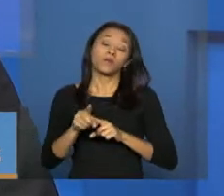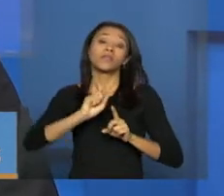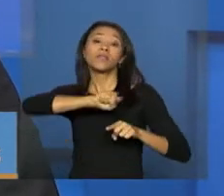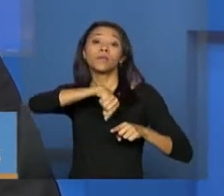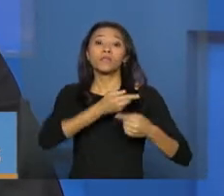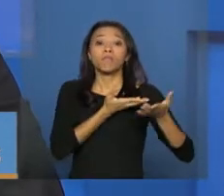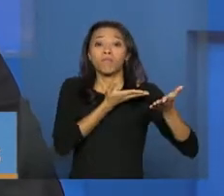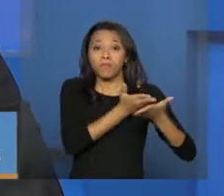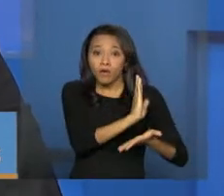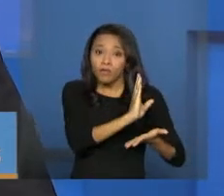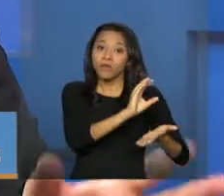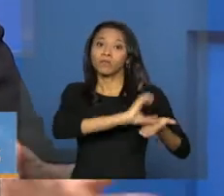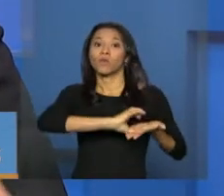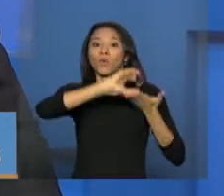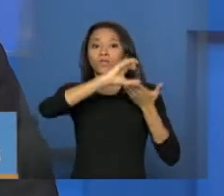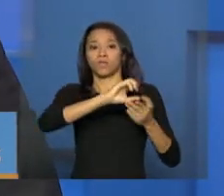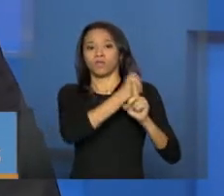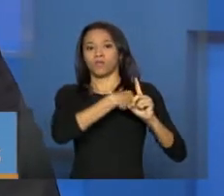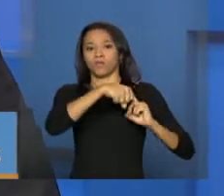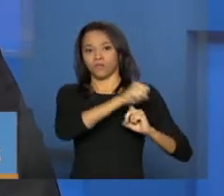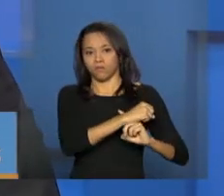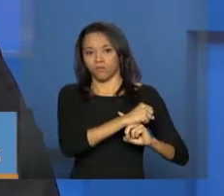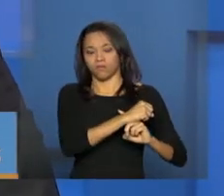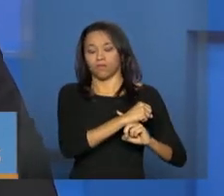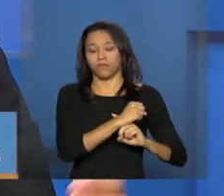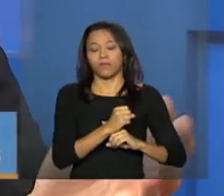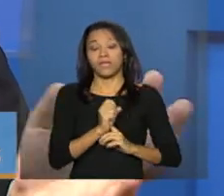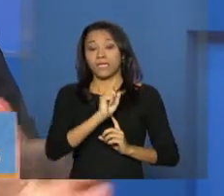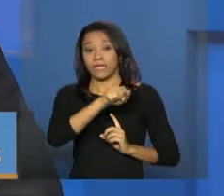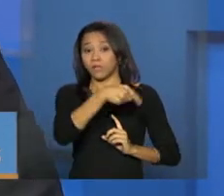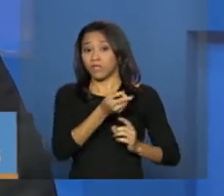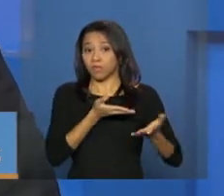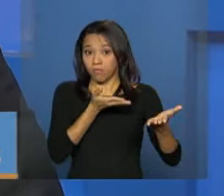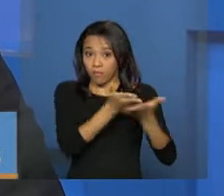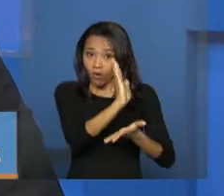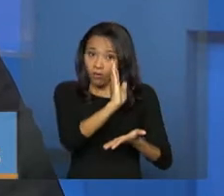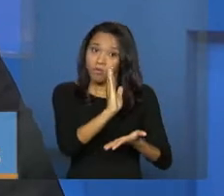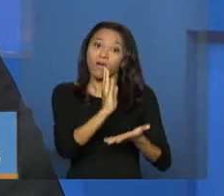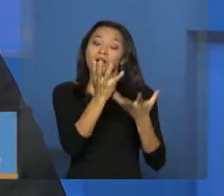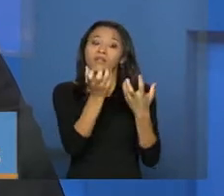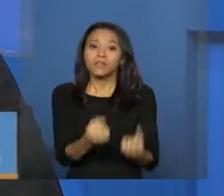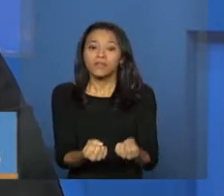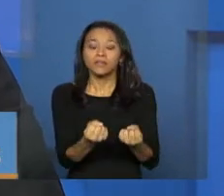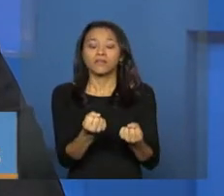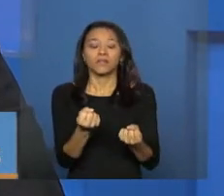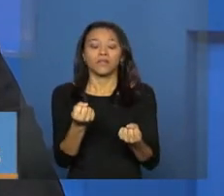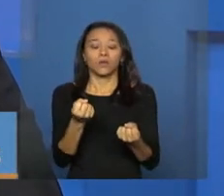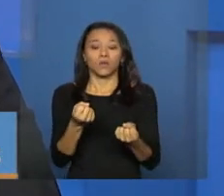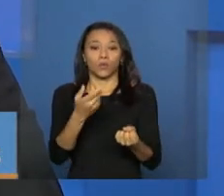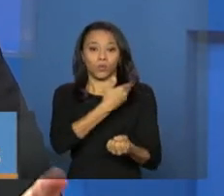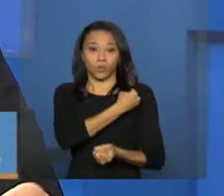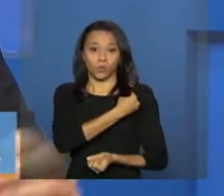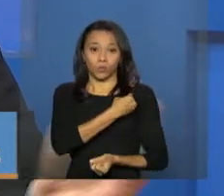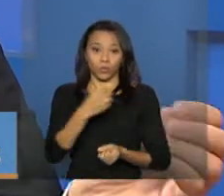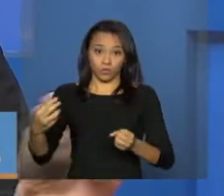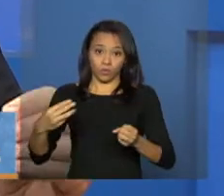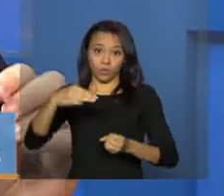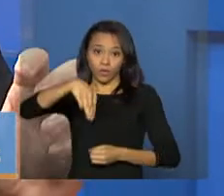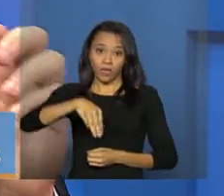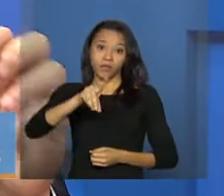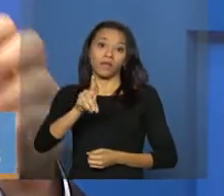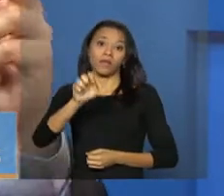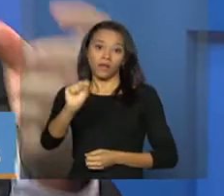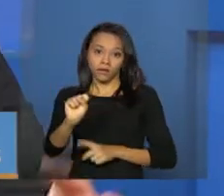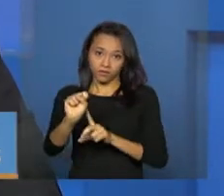Social. Após a aprovação, o Ministério de Assistência Social, após a aprovação do